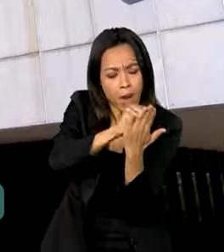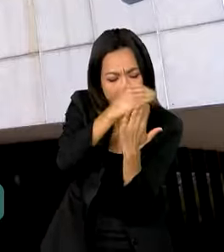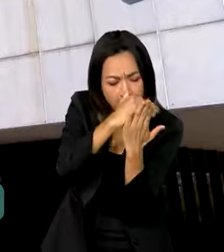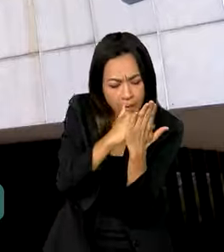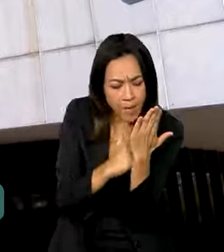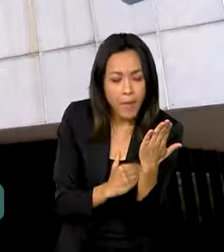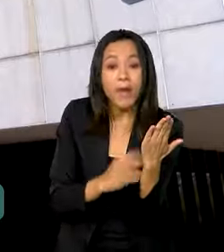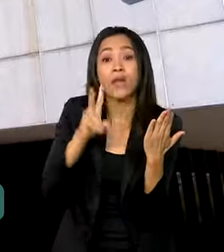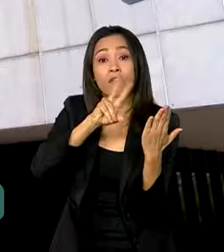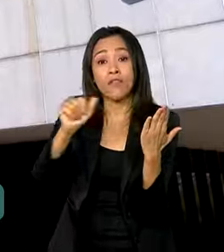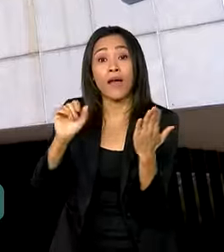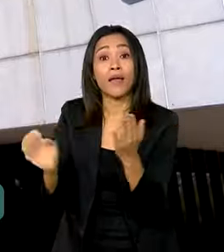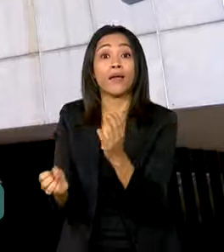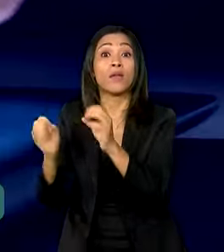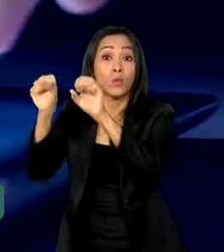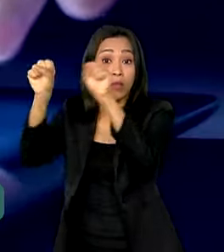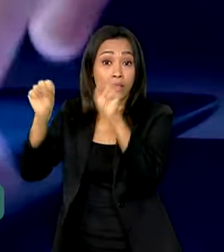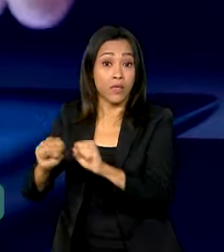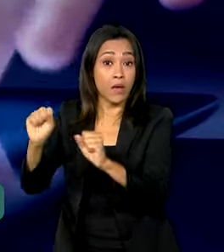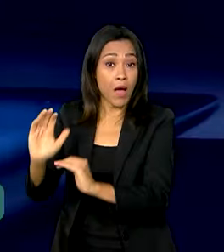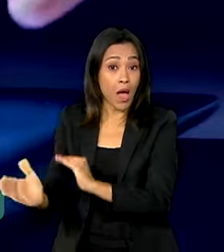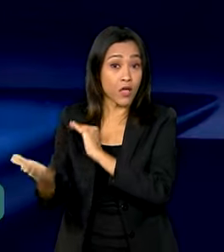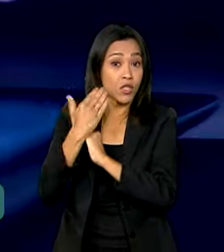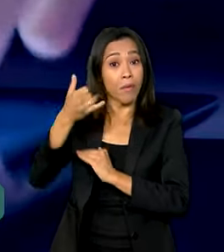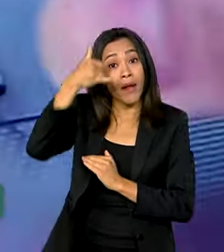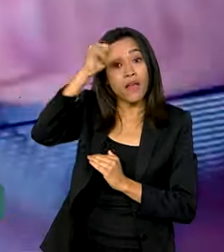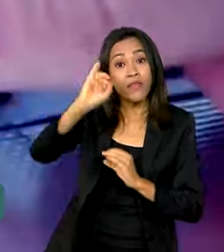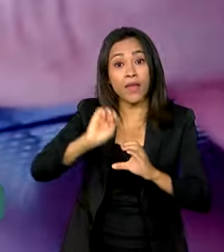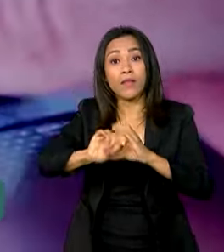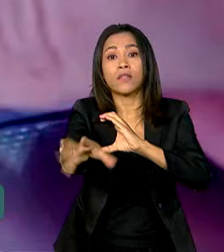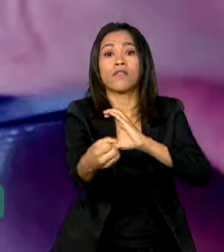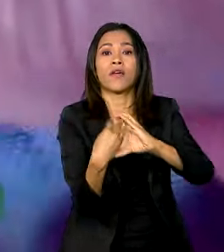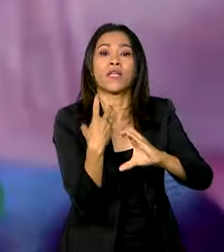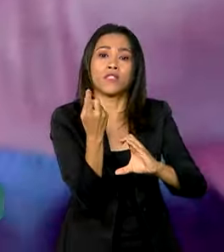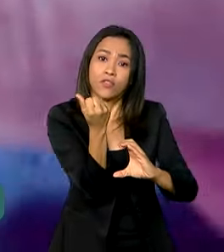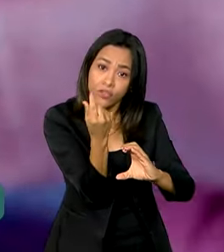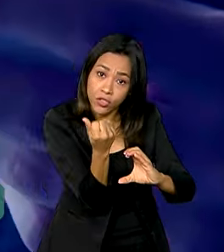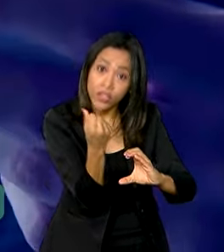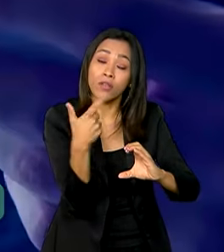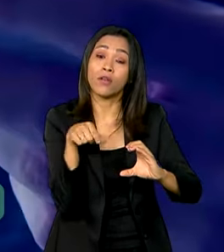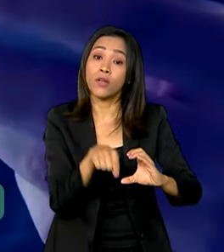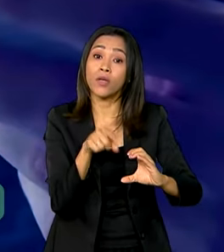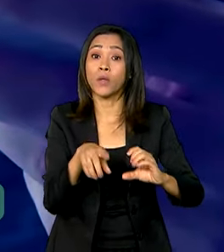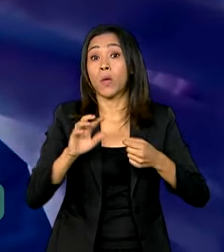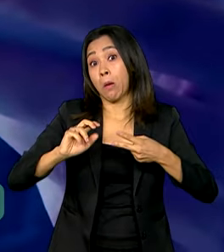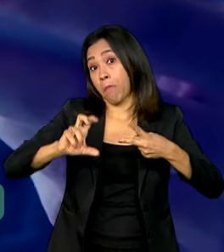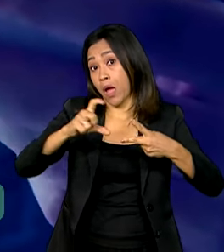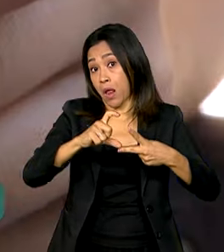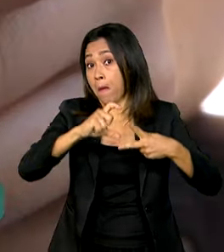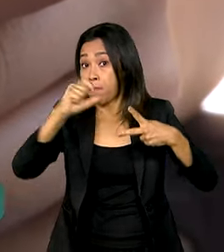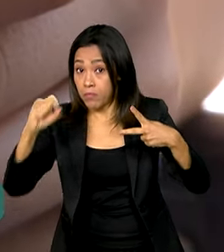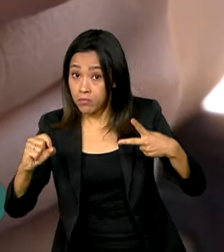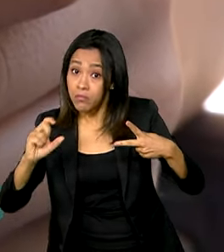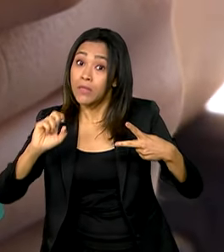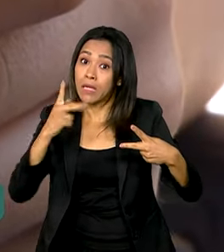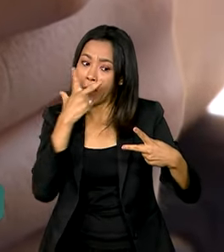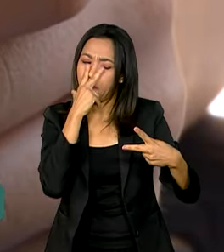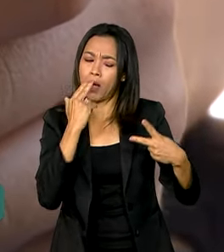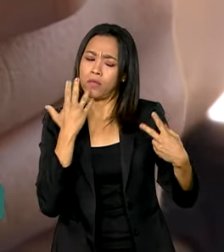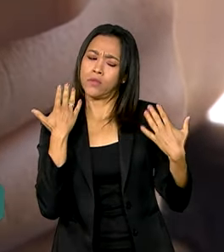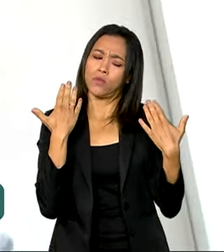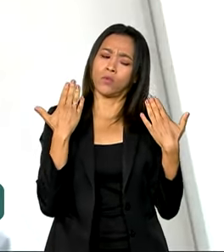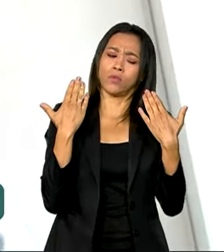ajudar a detectar operações de transferências financeiras para contas ou chaves PIX que pareçam